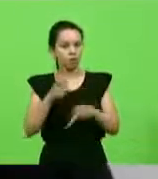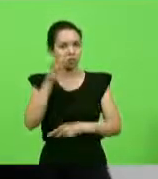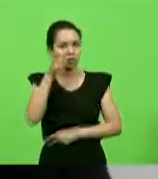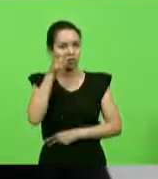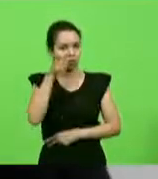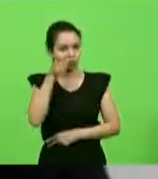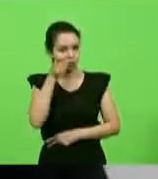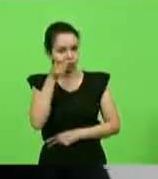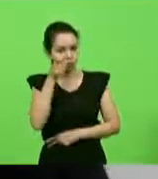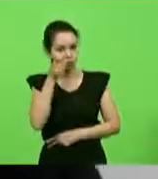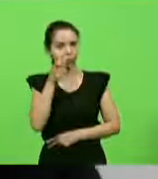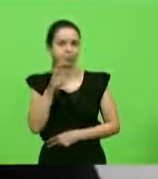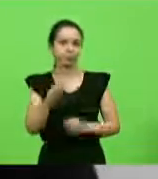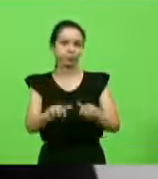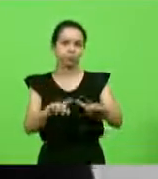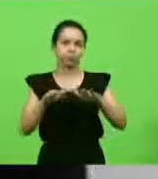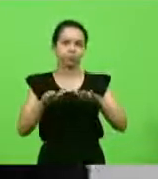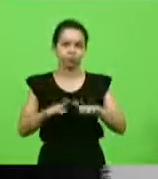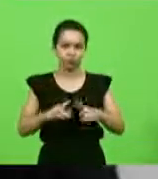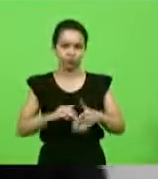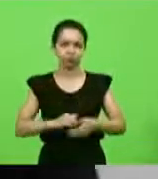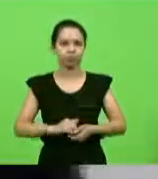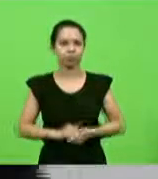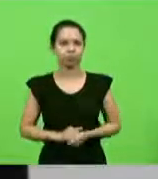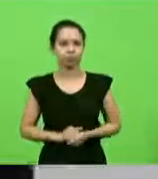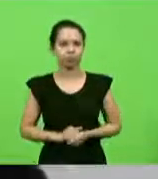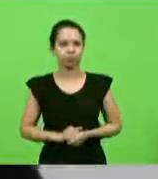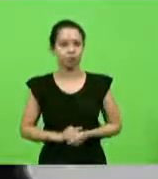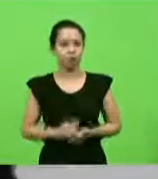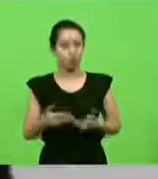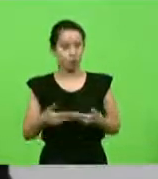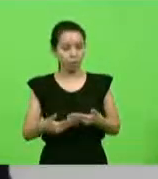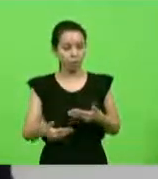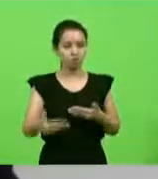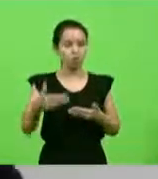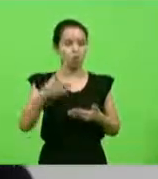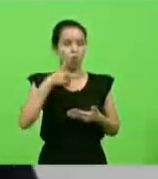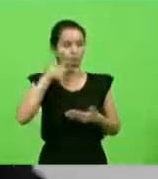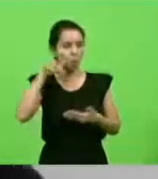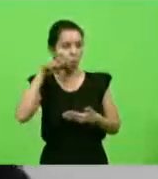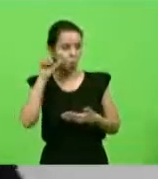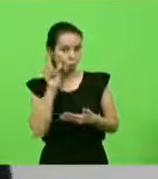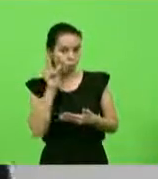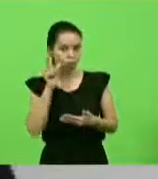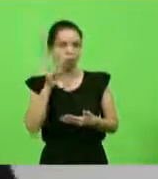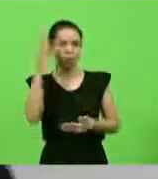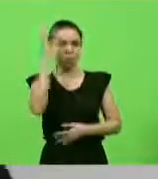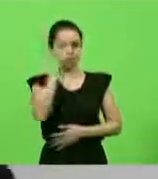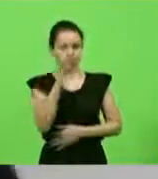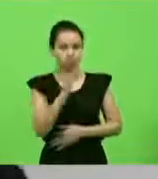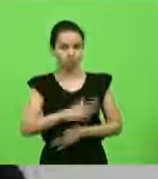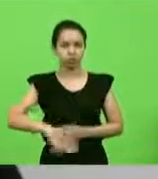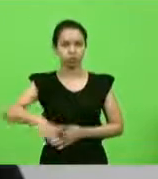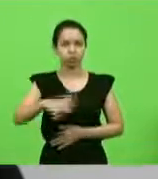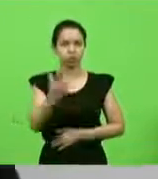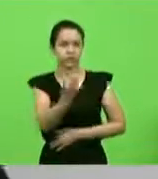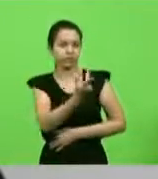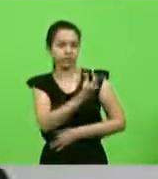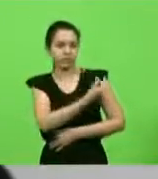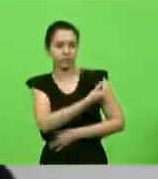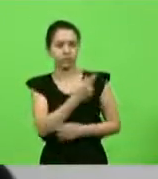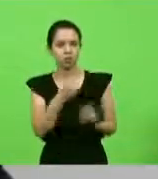esta sessão. Começou ontem todo o Brasil a vacinação contra a gripe e vale